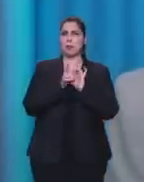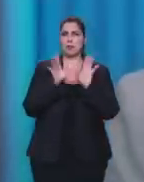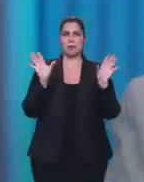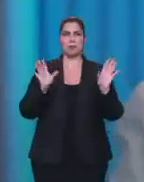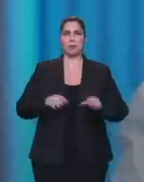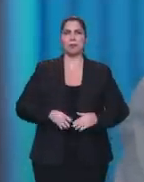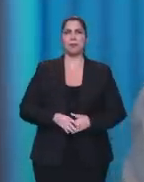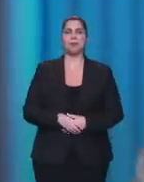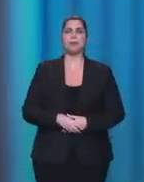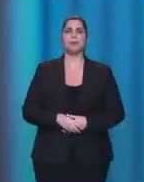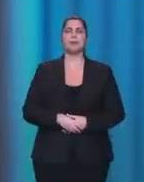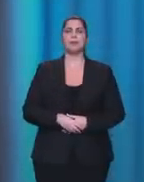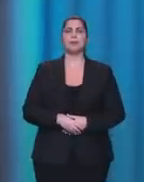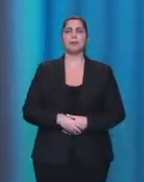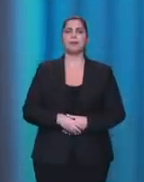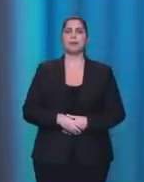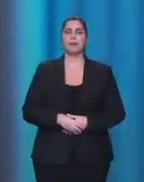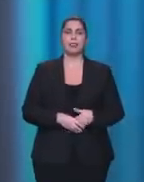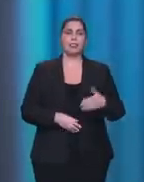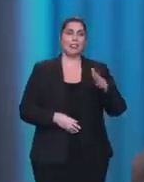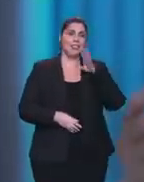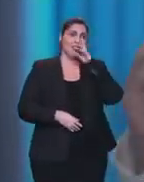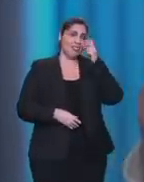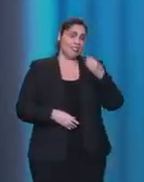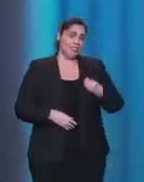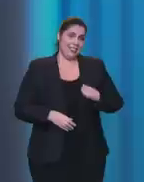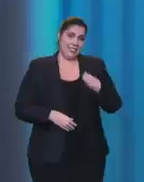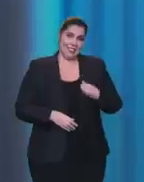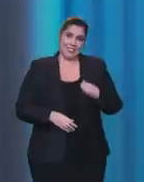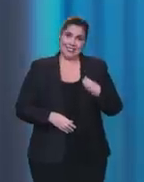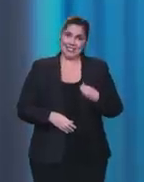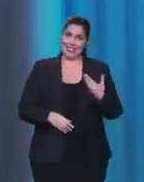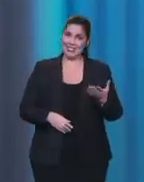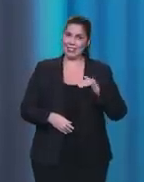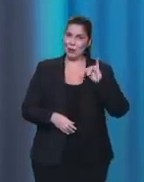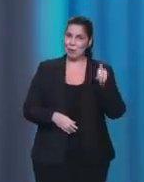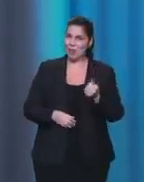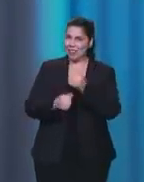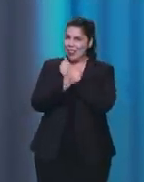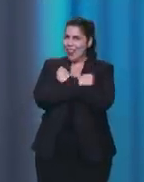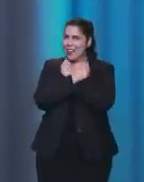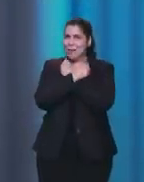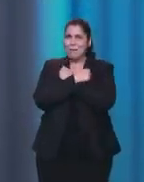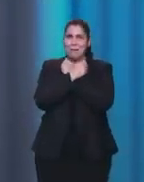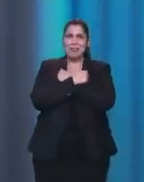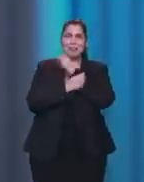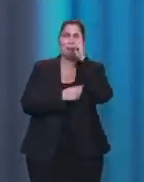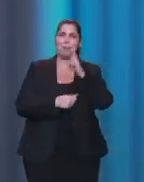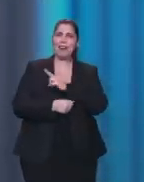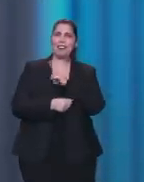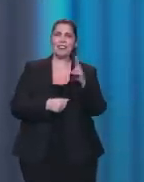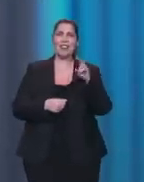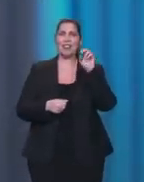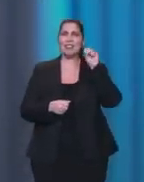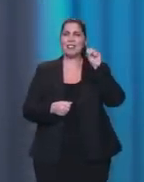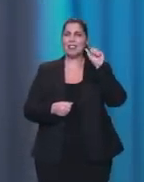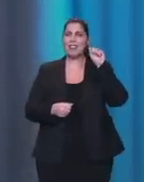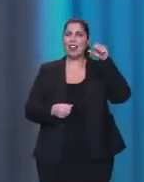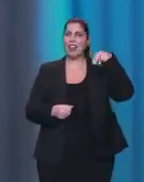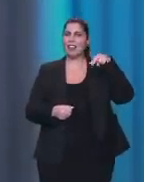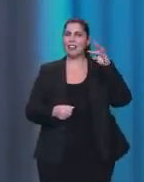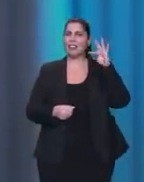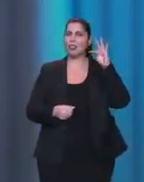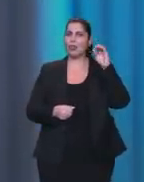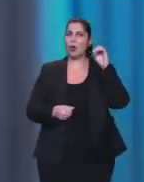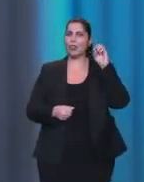Considerando que assim quis o destino, eu vou aproveitar, mandar um abraço para o padre Antônio Nacold, que foi padre